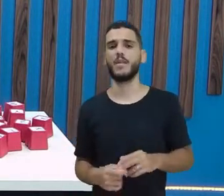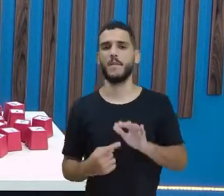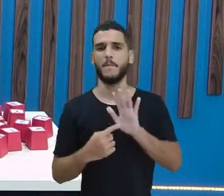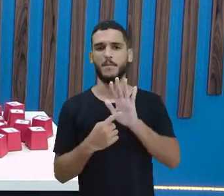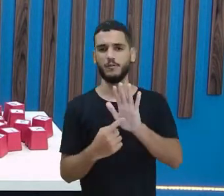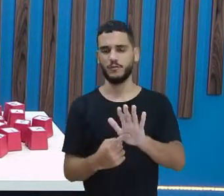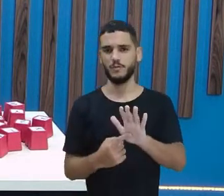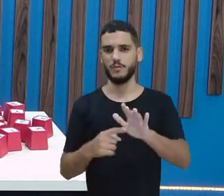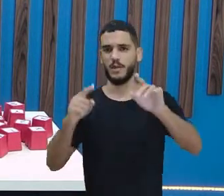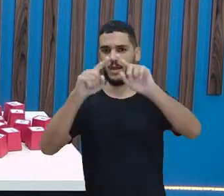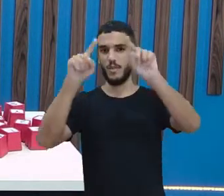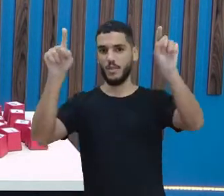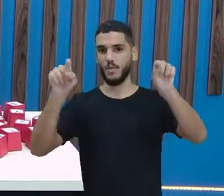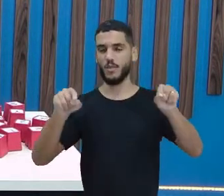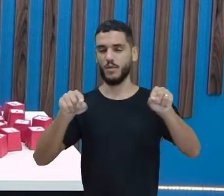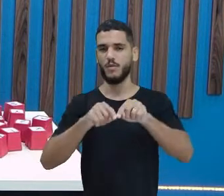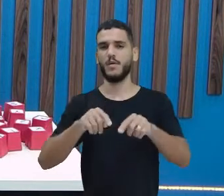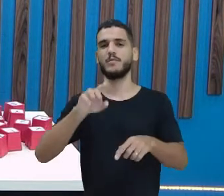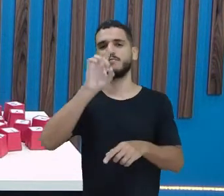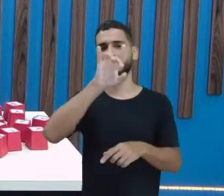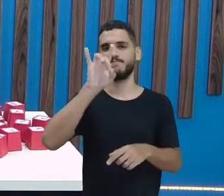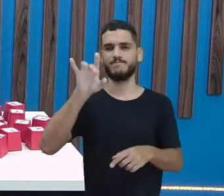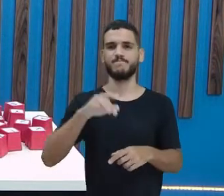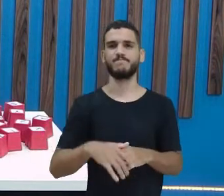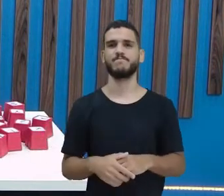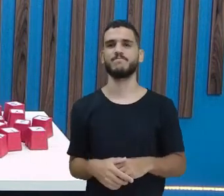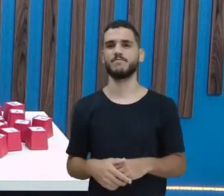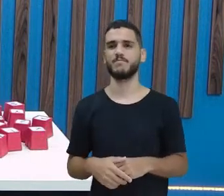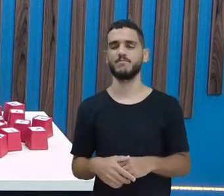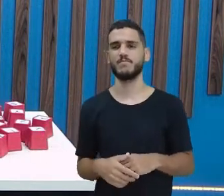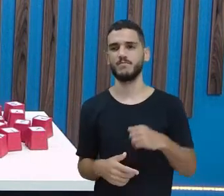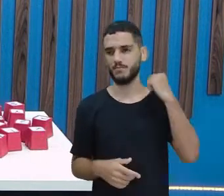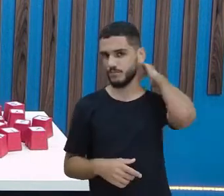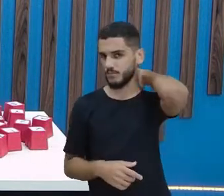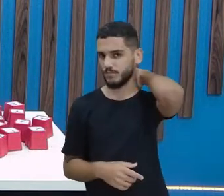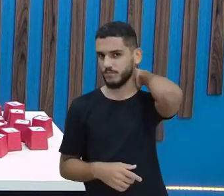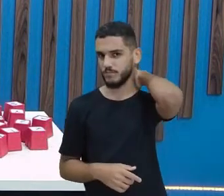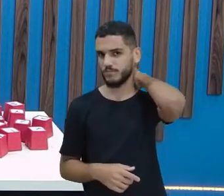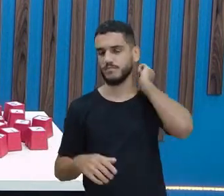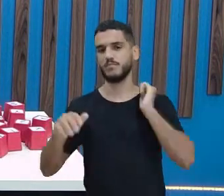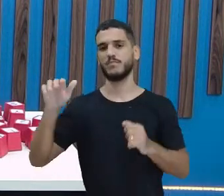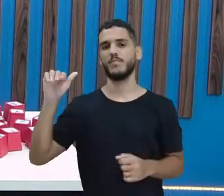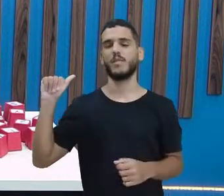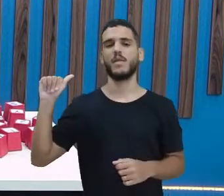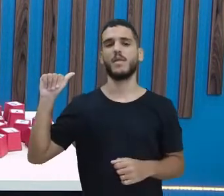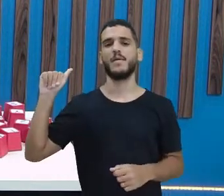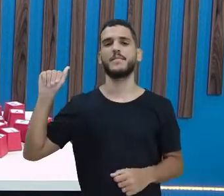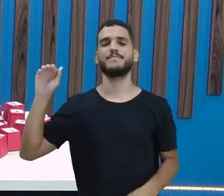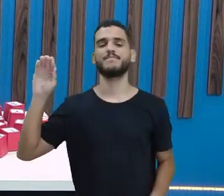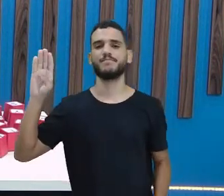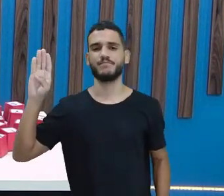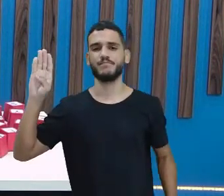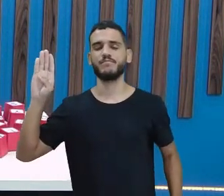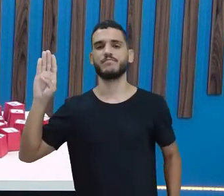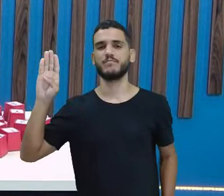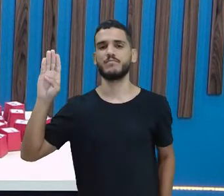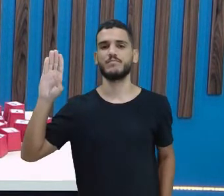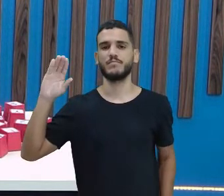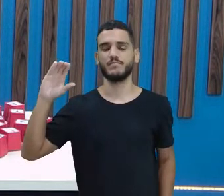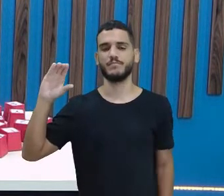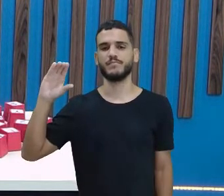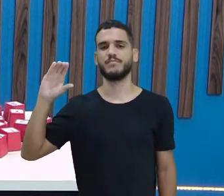cada letrinha. Aí, você vai observar o nome. Letra A, B, C,